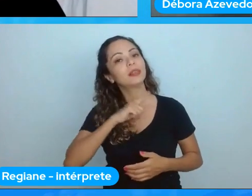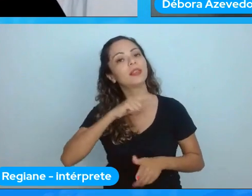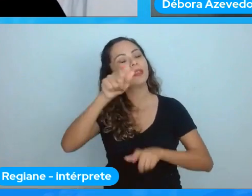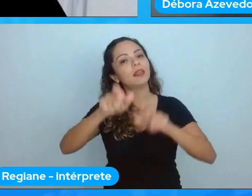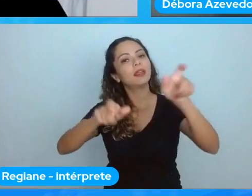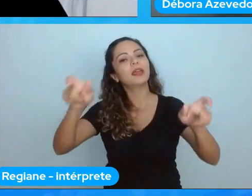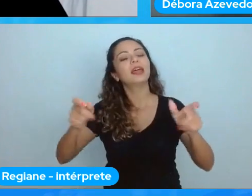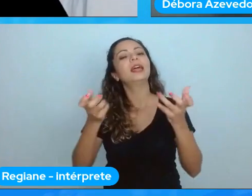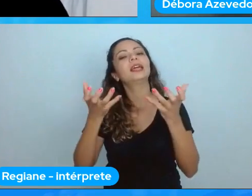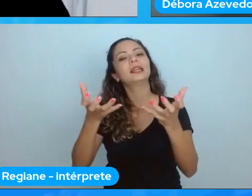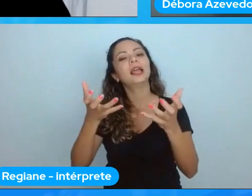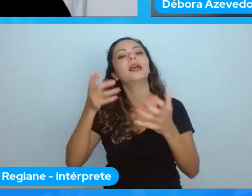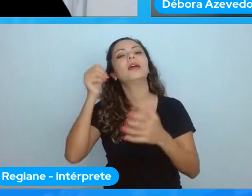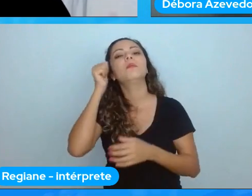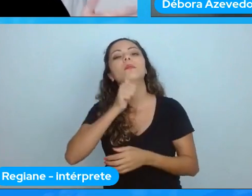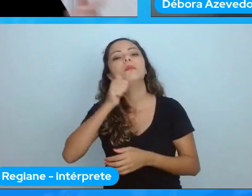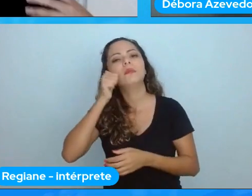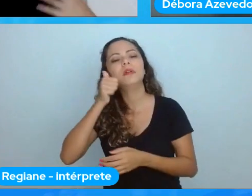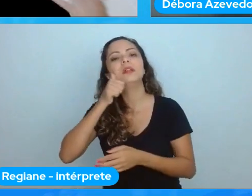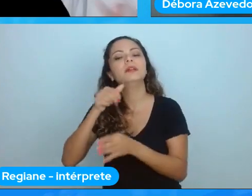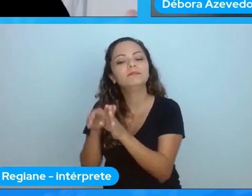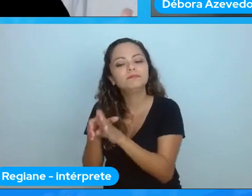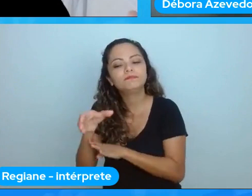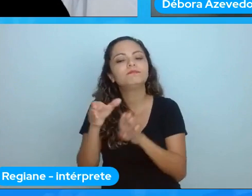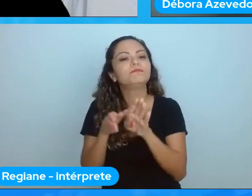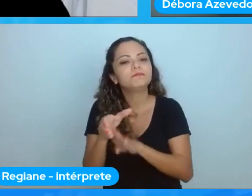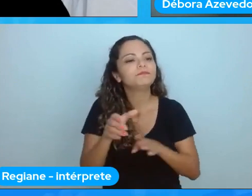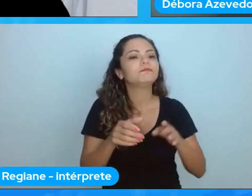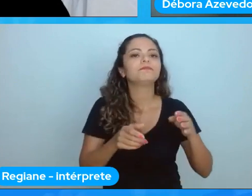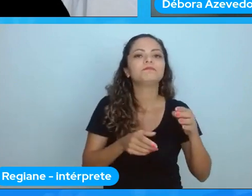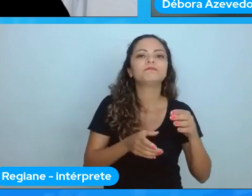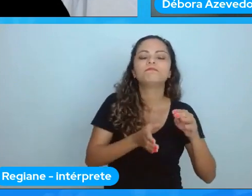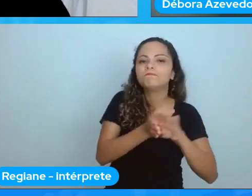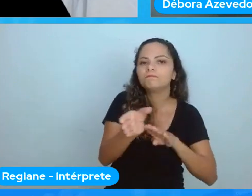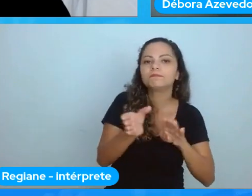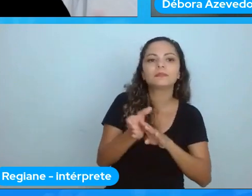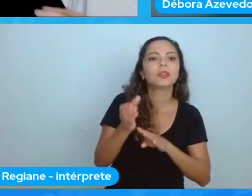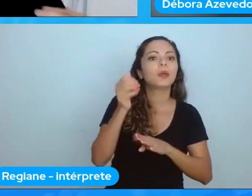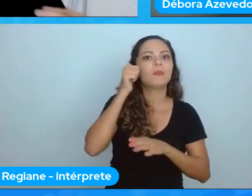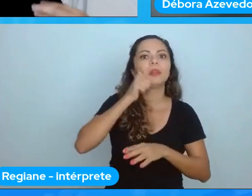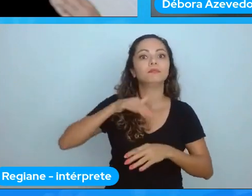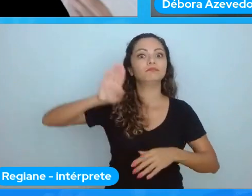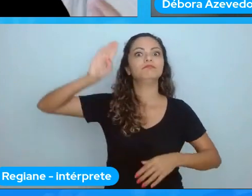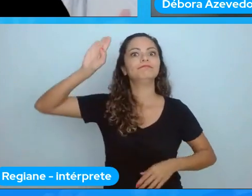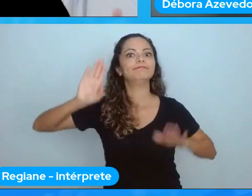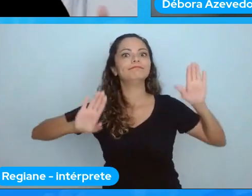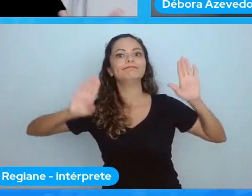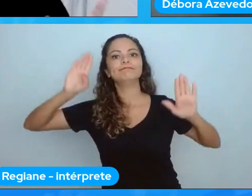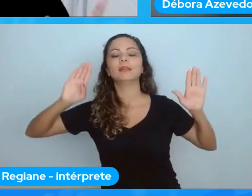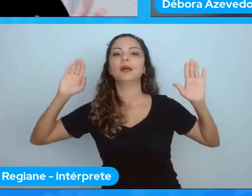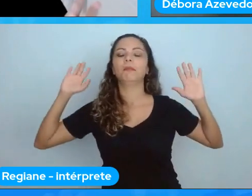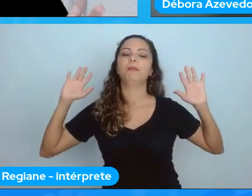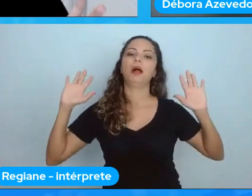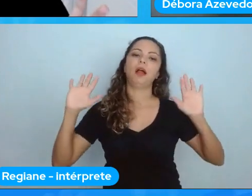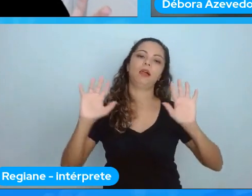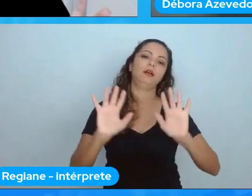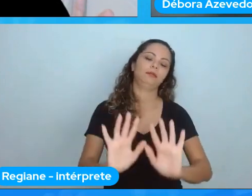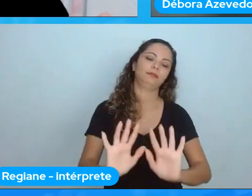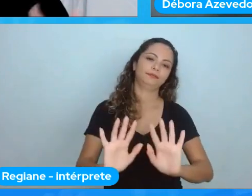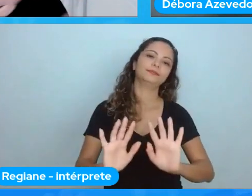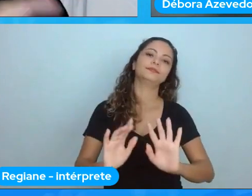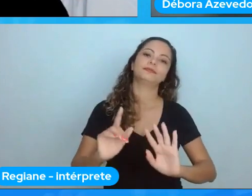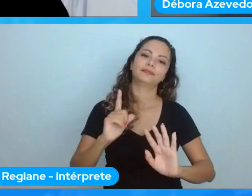quer mentoras participando do evento e veio muitas mulheres ao longo do treinamento porque eu acho que